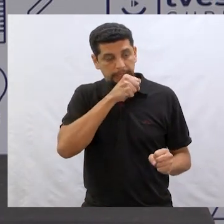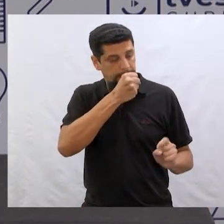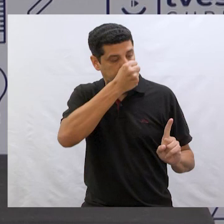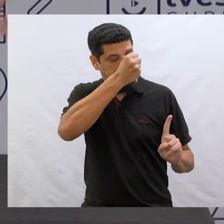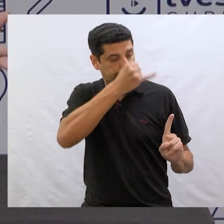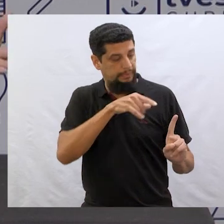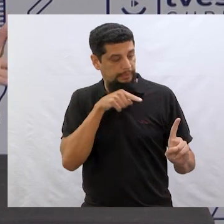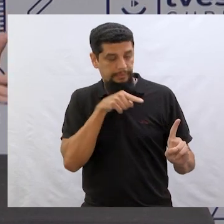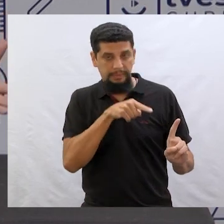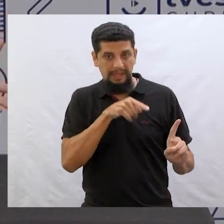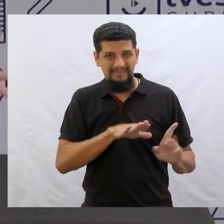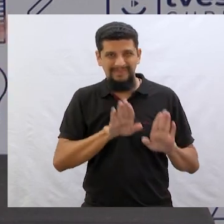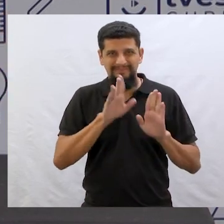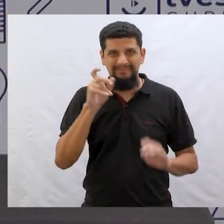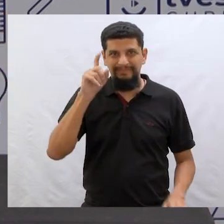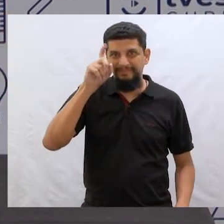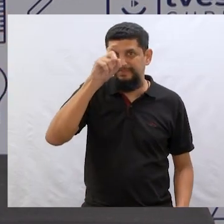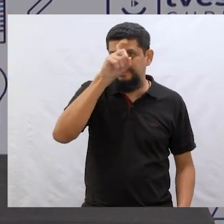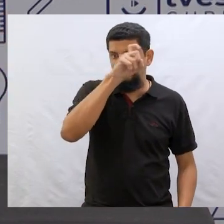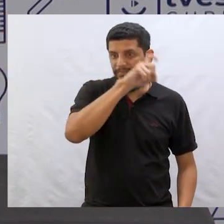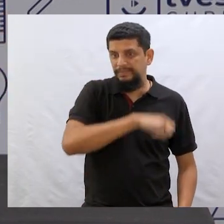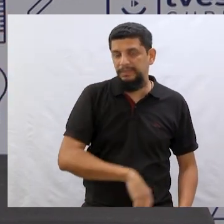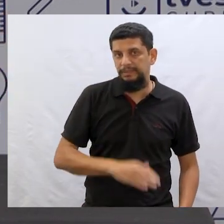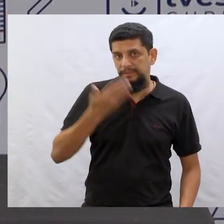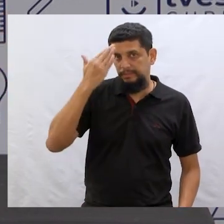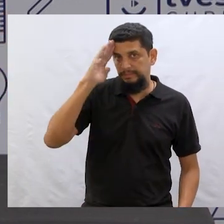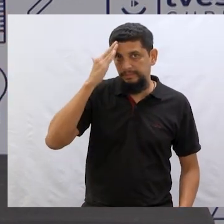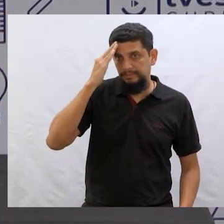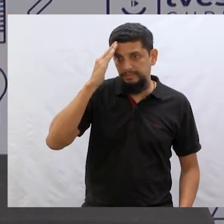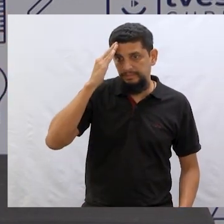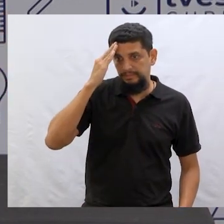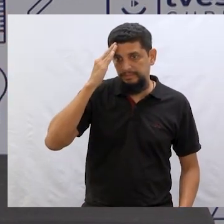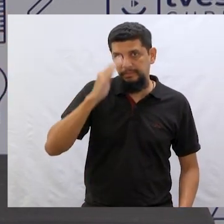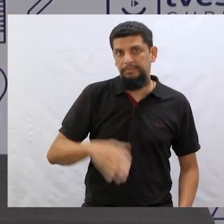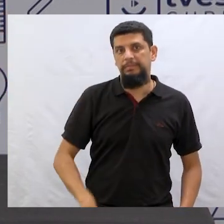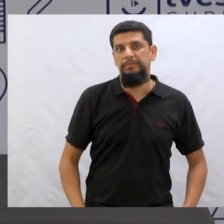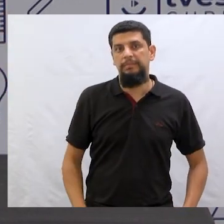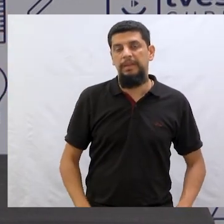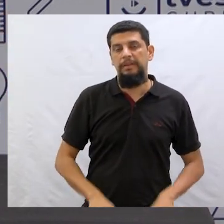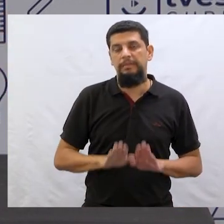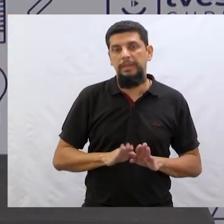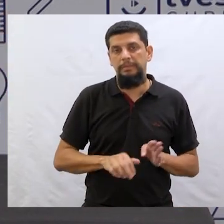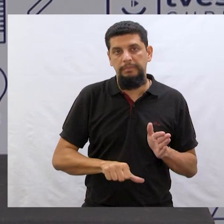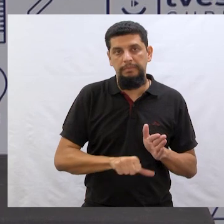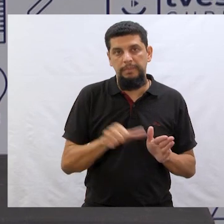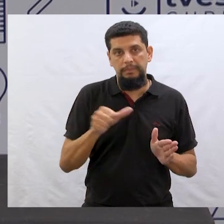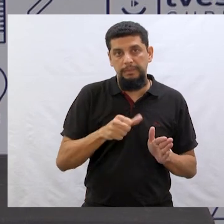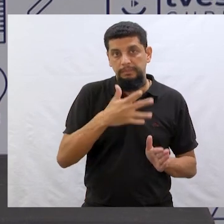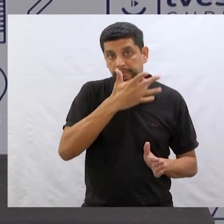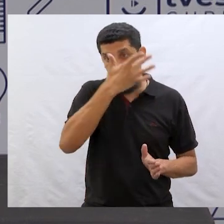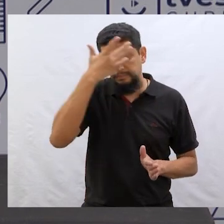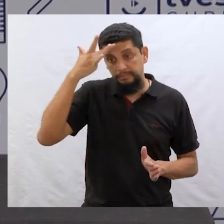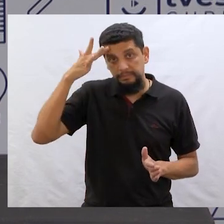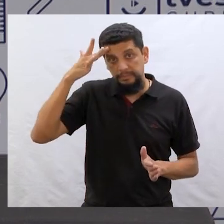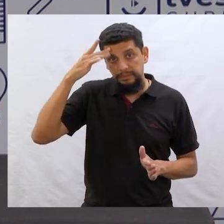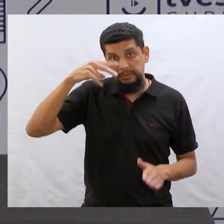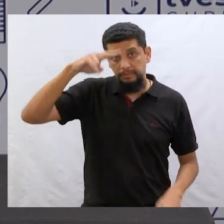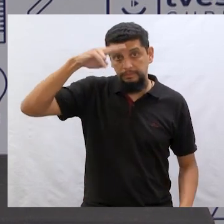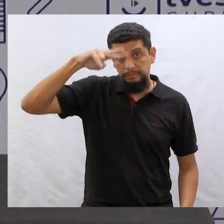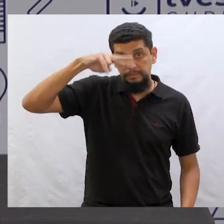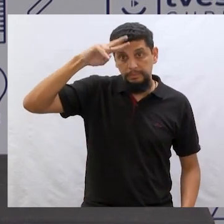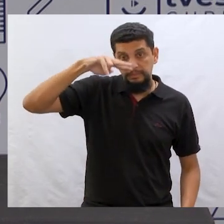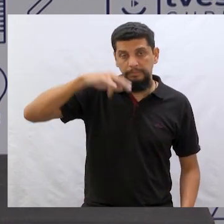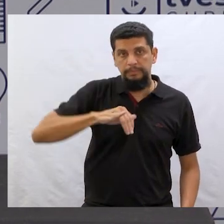pro Matheus, mas tava difícil, né? Mas é difícil, realmente, de entender um pouquinho mais. Mas a gente vai pensar. Primeira pessoa.